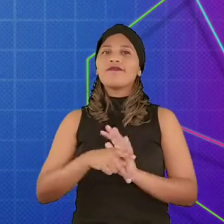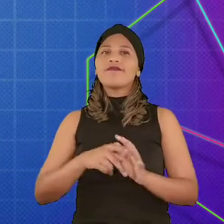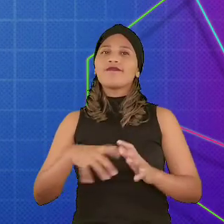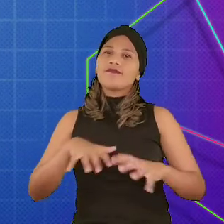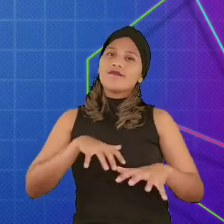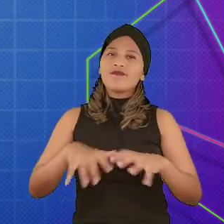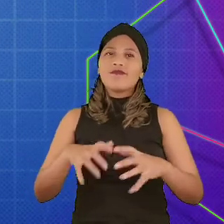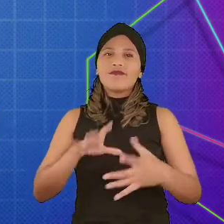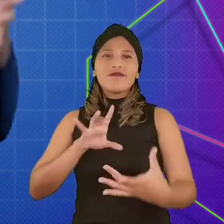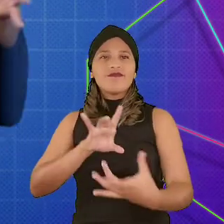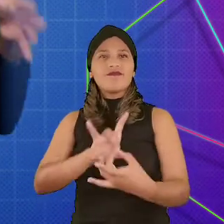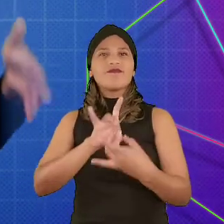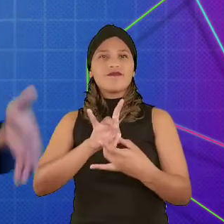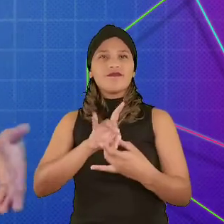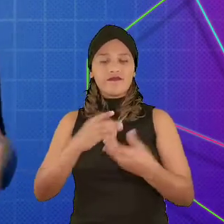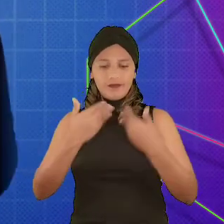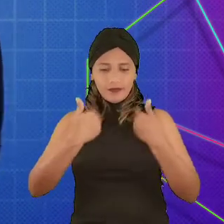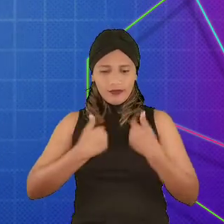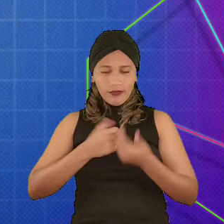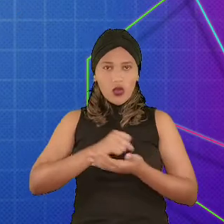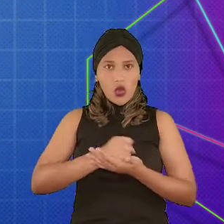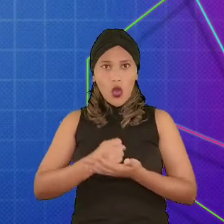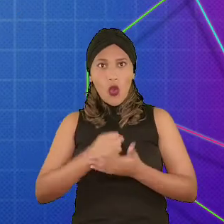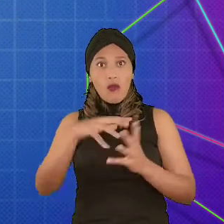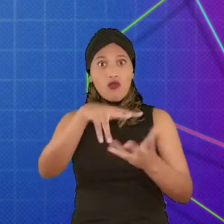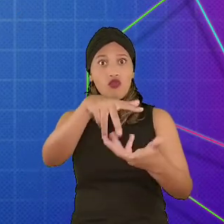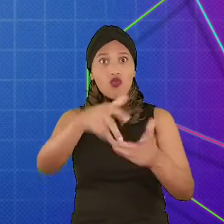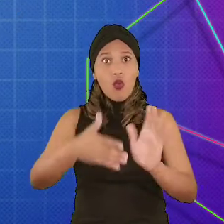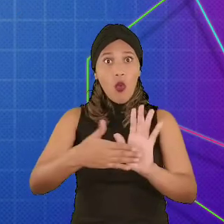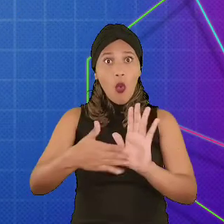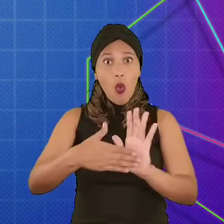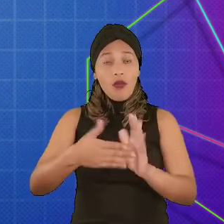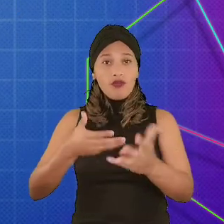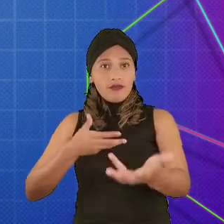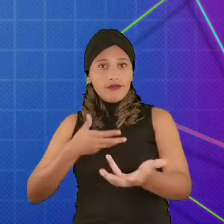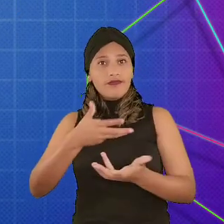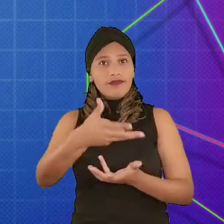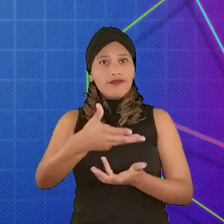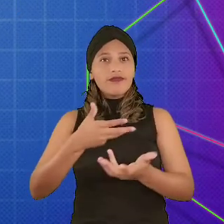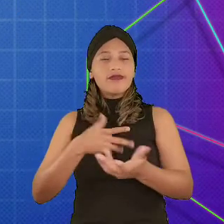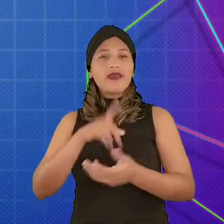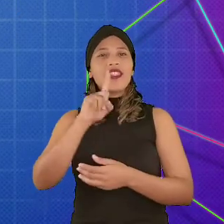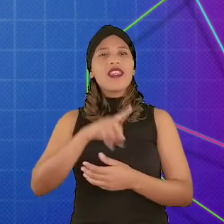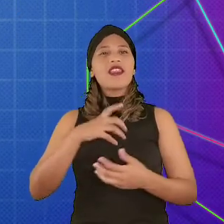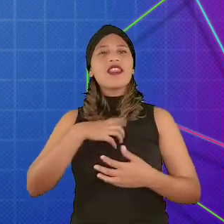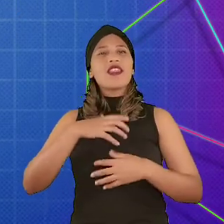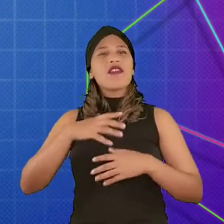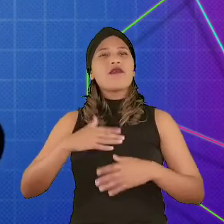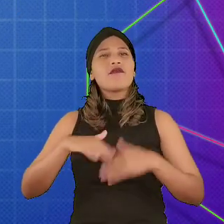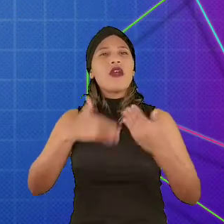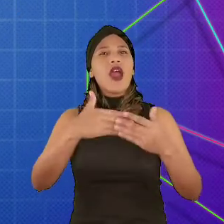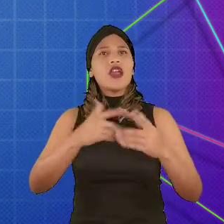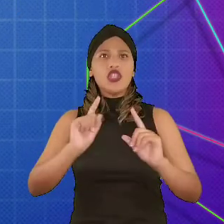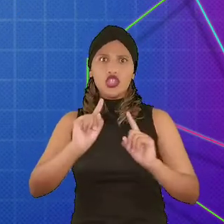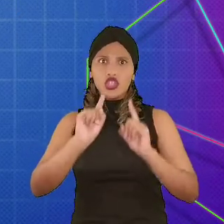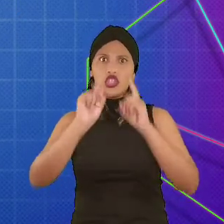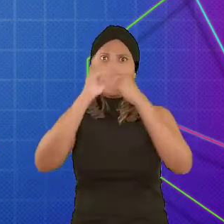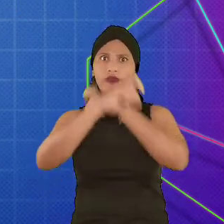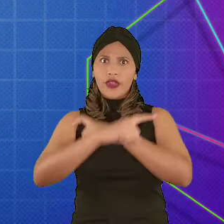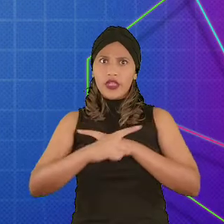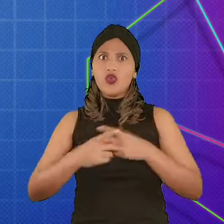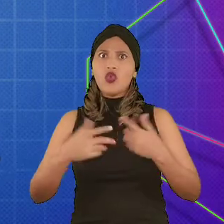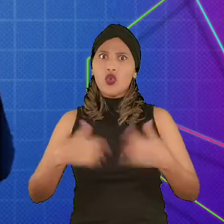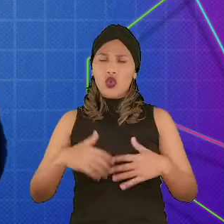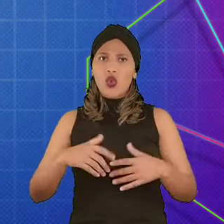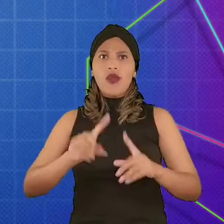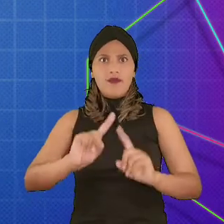mecânica de interação entre o jogador e o mundo proposto funcione de uma forma para que haja um aumento de dificuldade. É